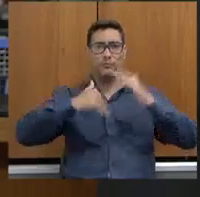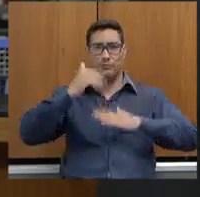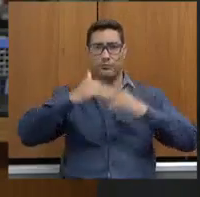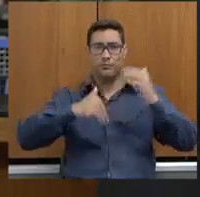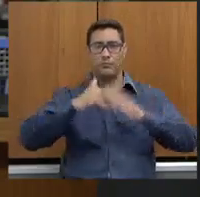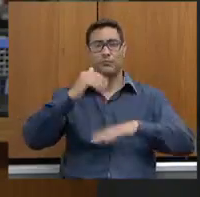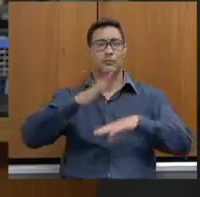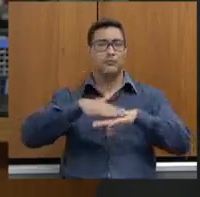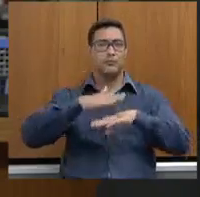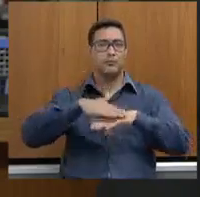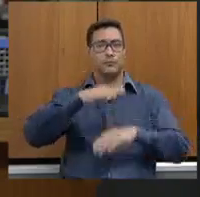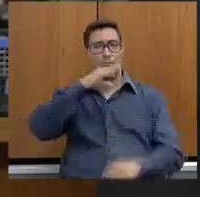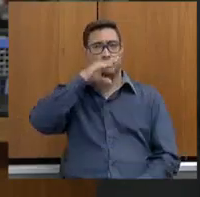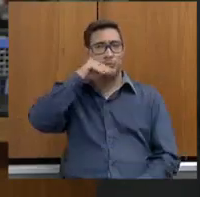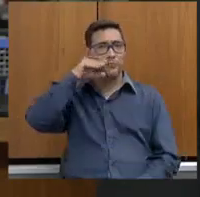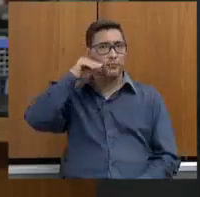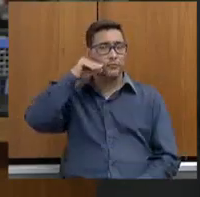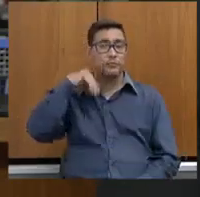Dizer, presidente,